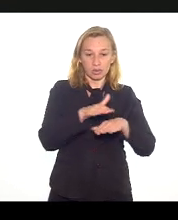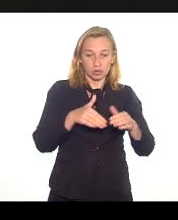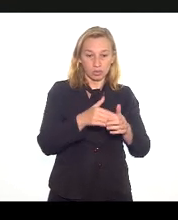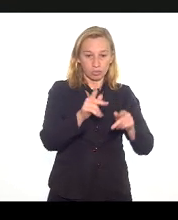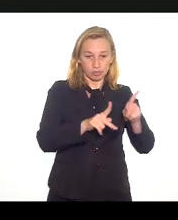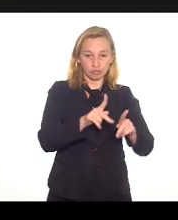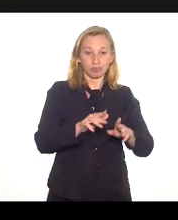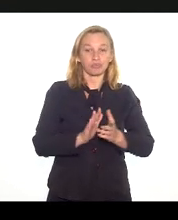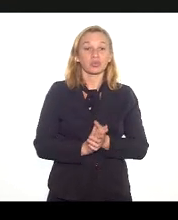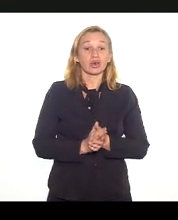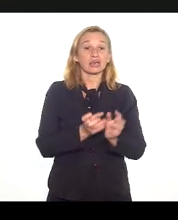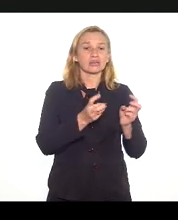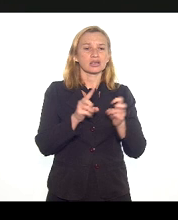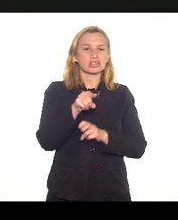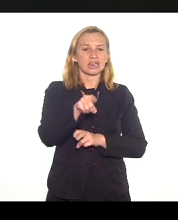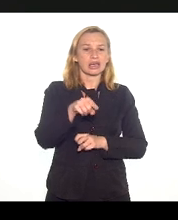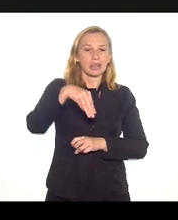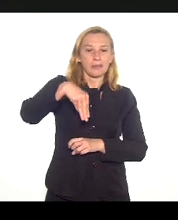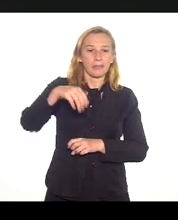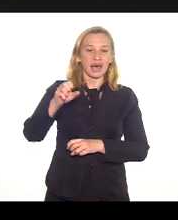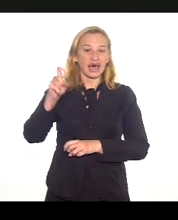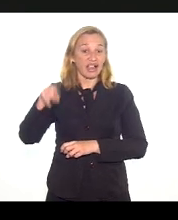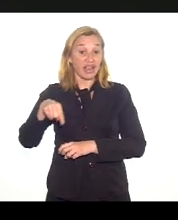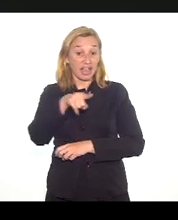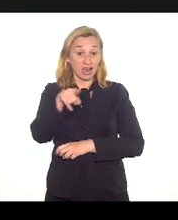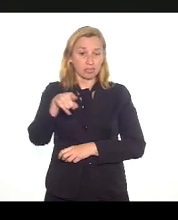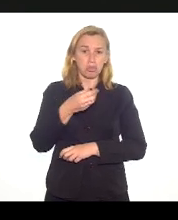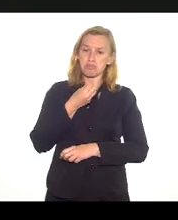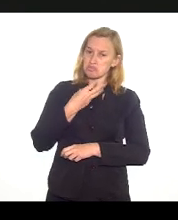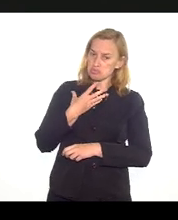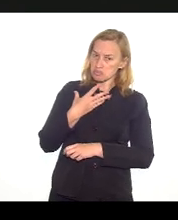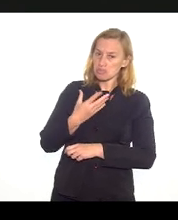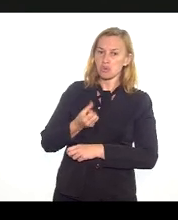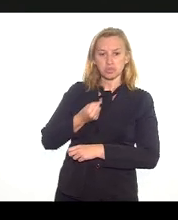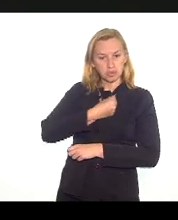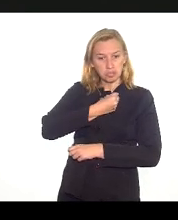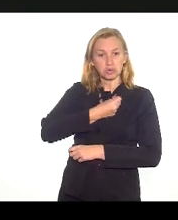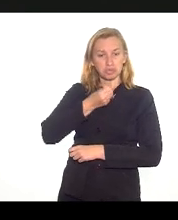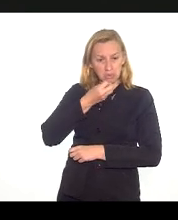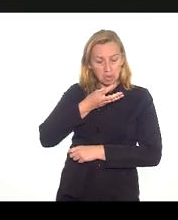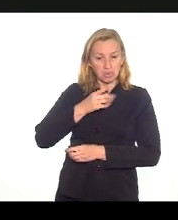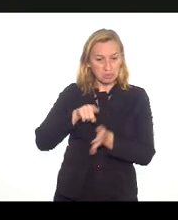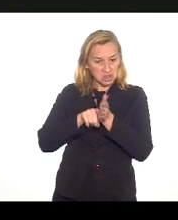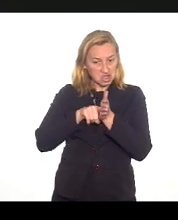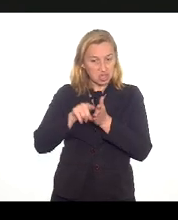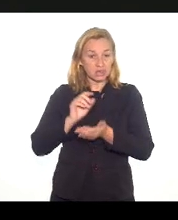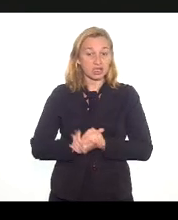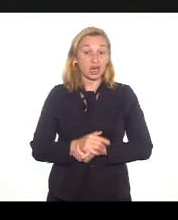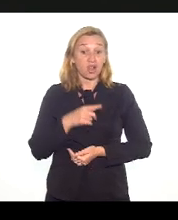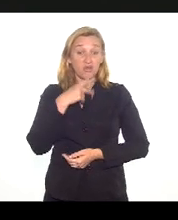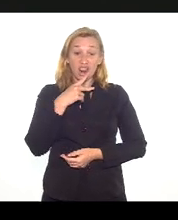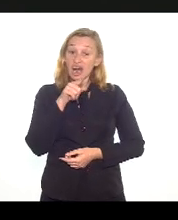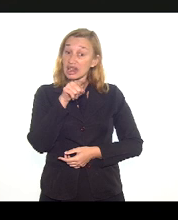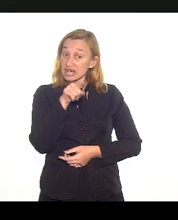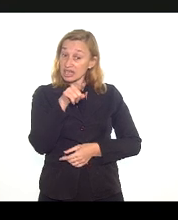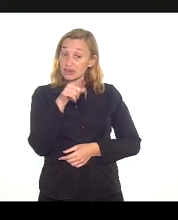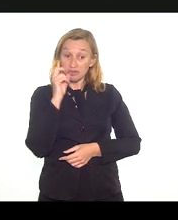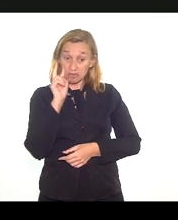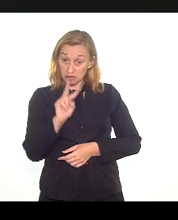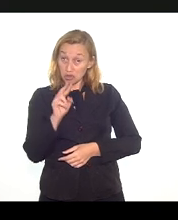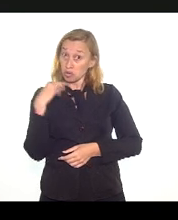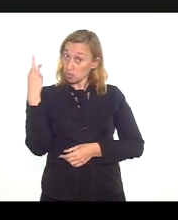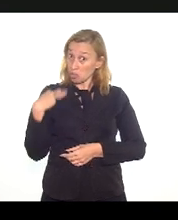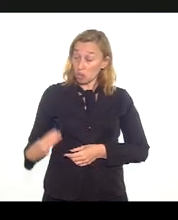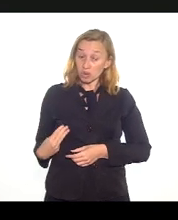é interessante é que a marca ainda aparece com uma boa situação e eu destacaria aqui, viu, Mônica, que